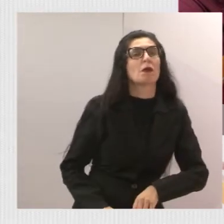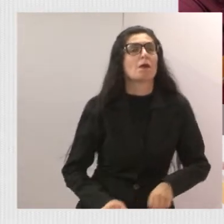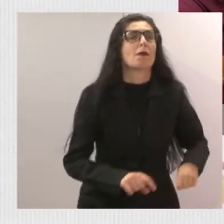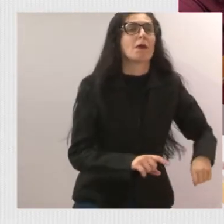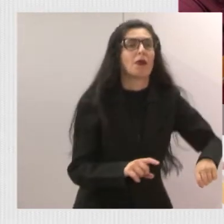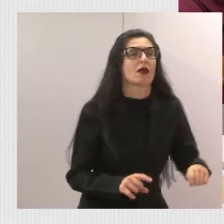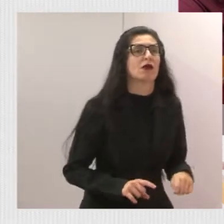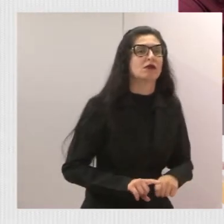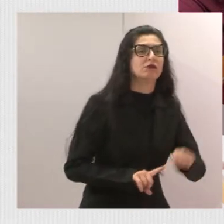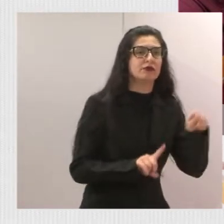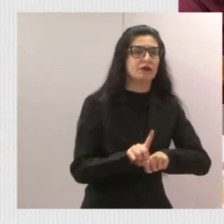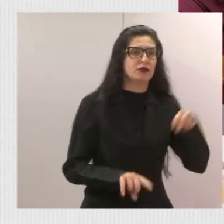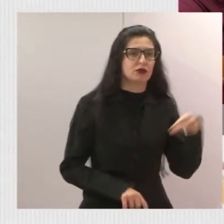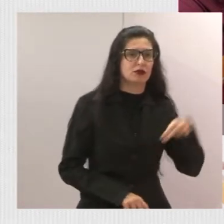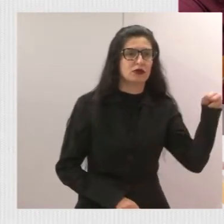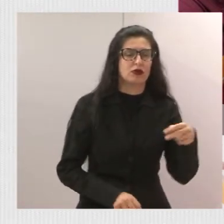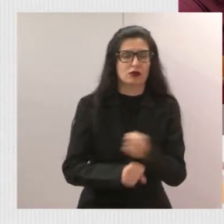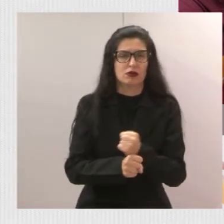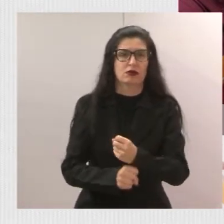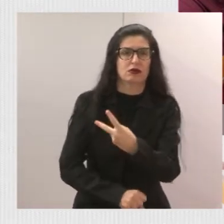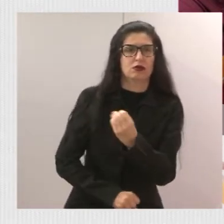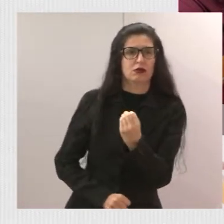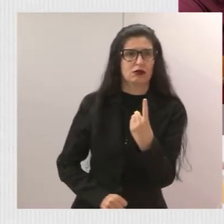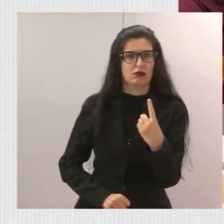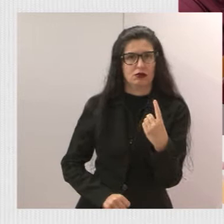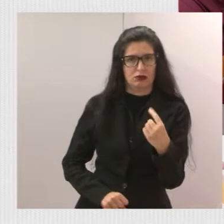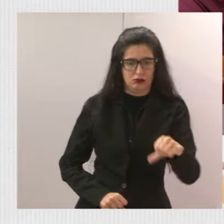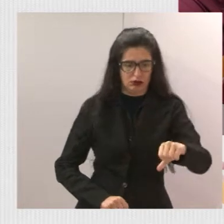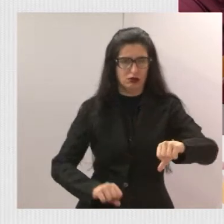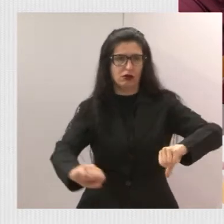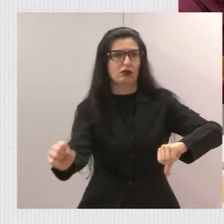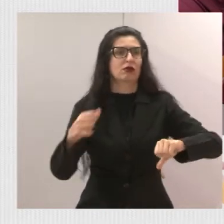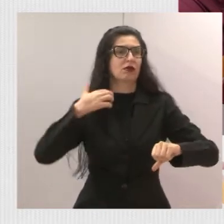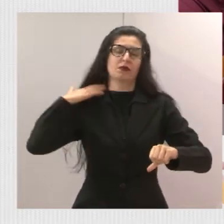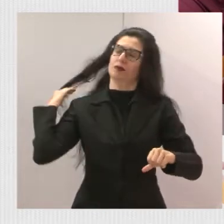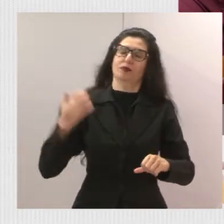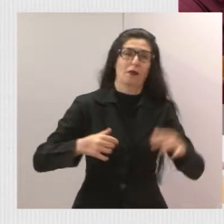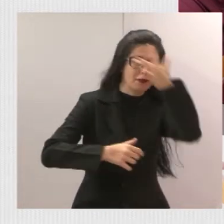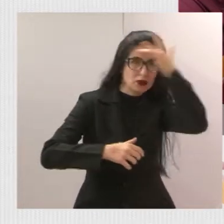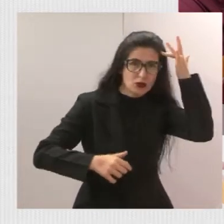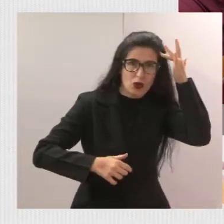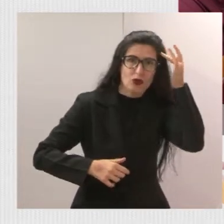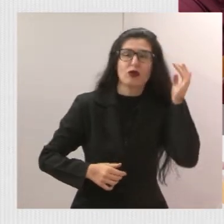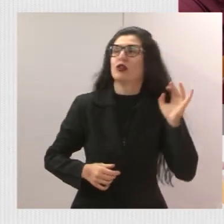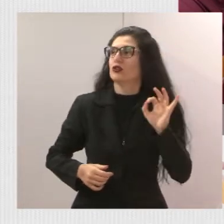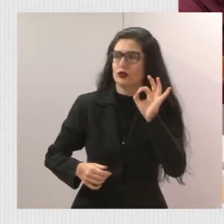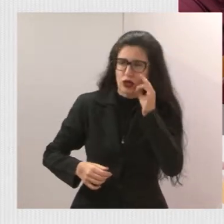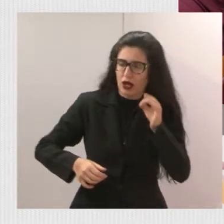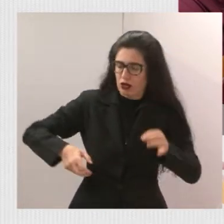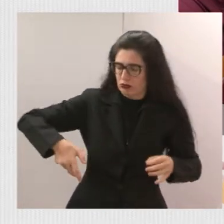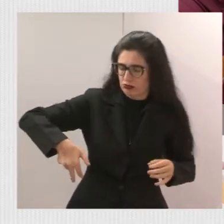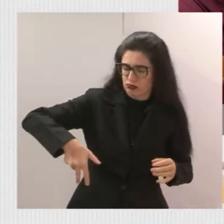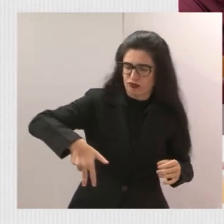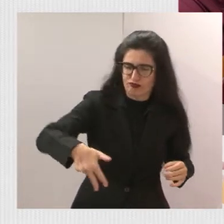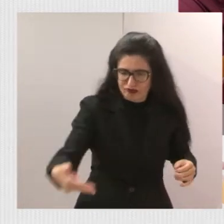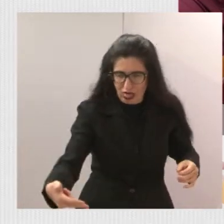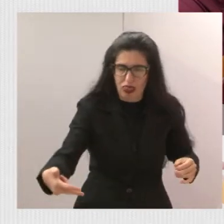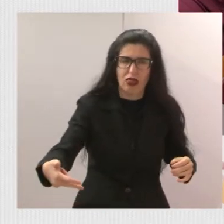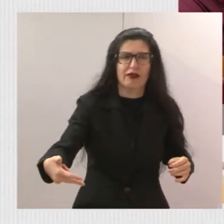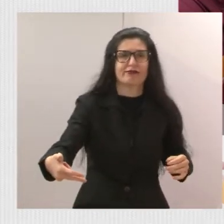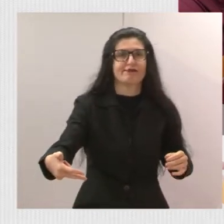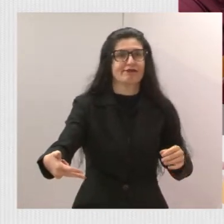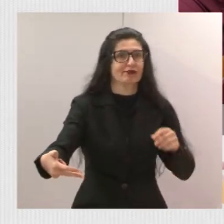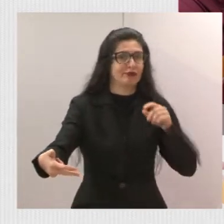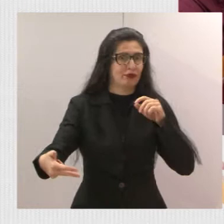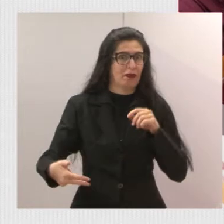calçada do Mercadão, porque ali já quebrou muita perna ali naquele local. Fizeram a calçada, muito lisa, então vai terminar aquilo lá,